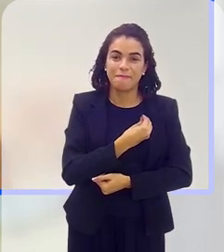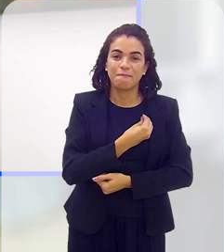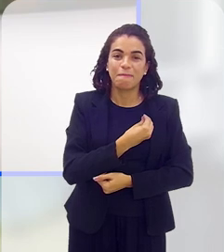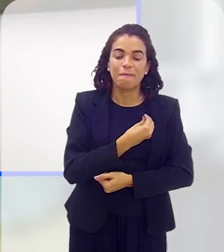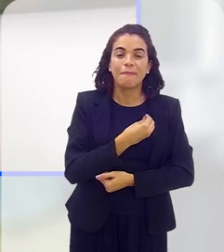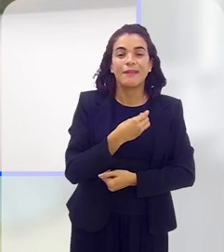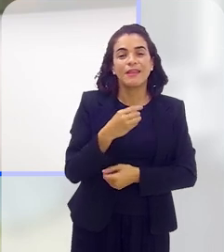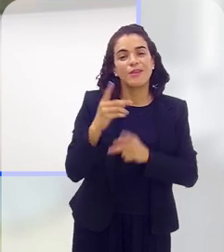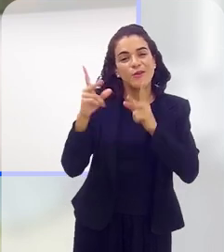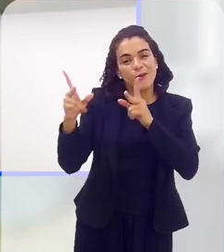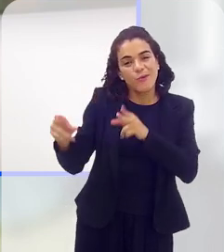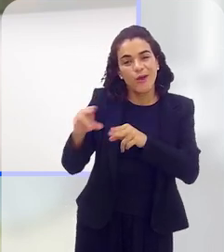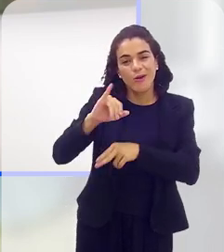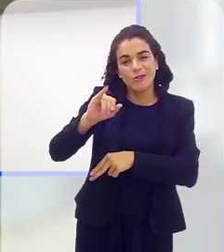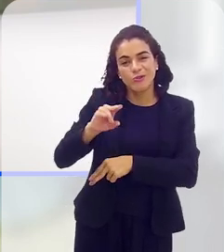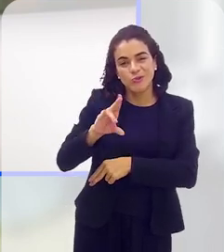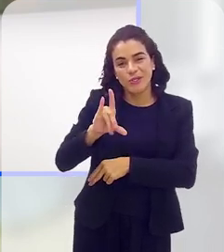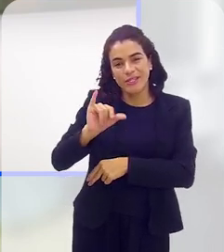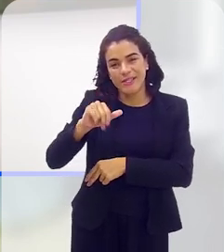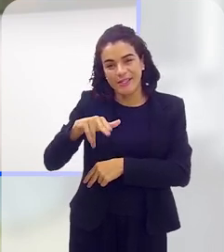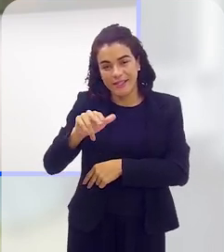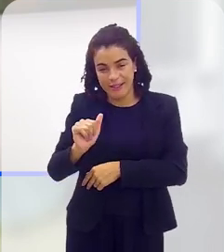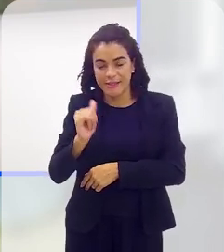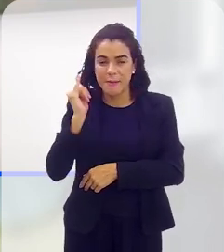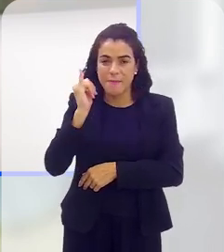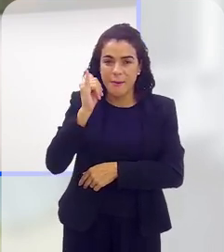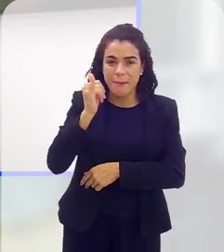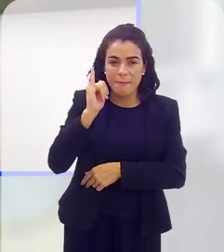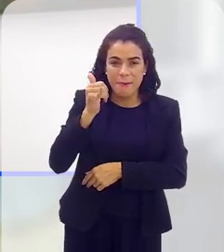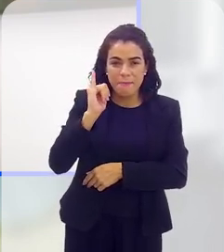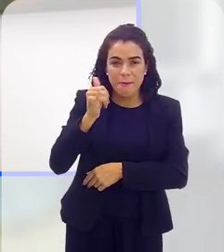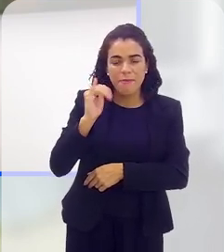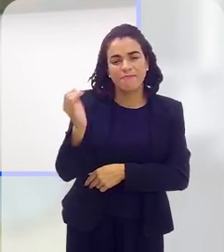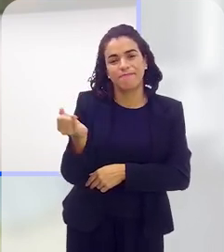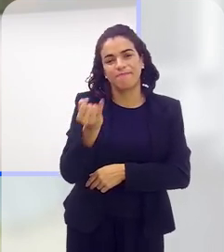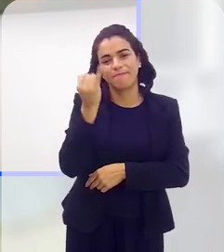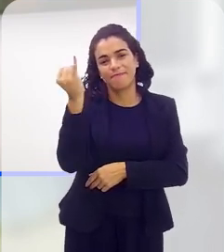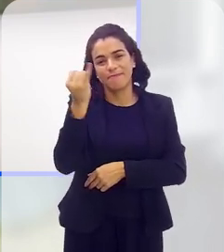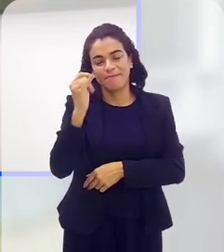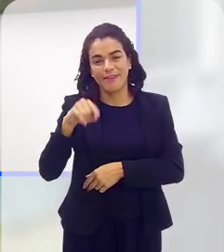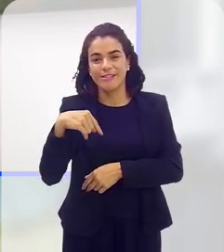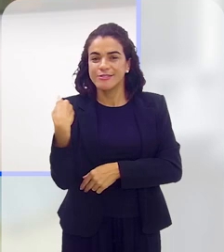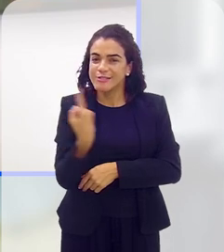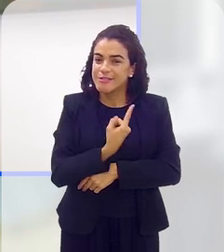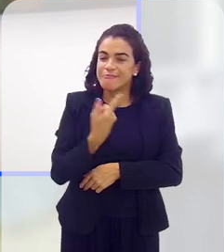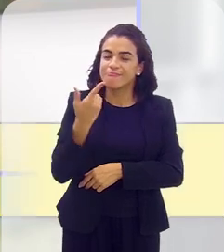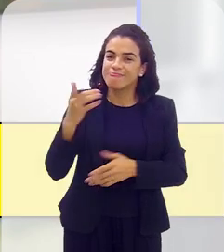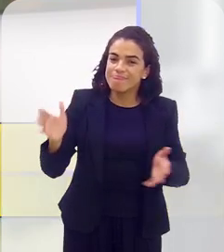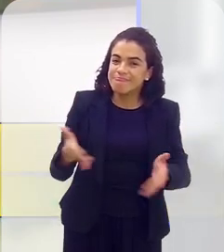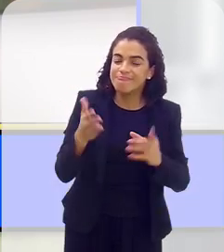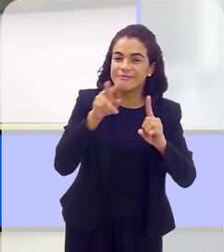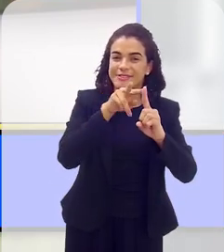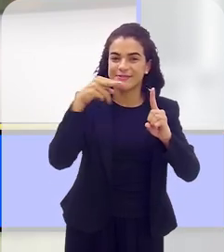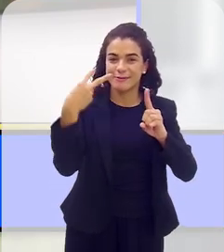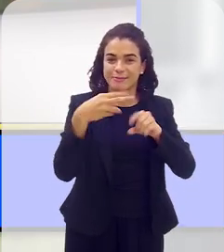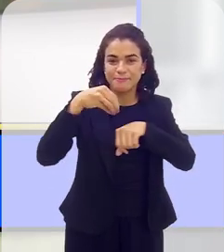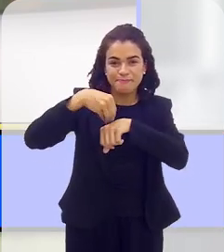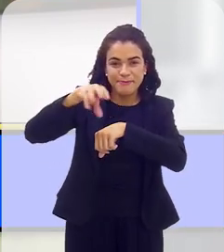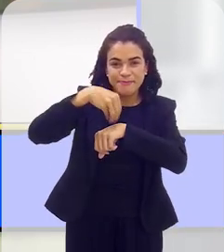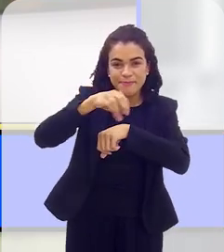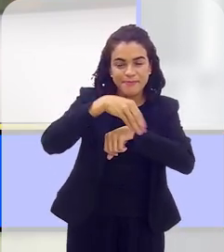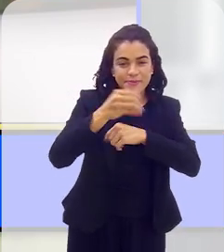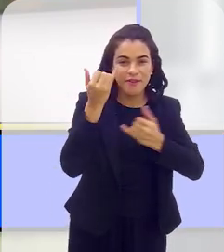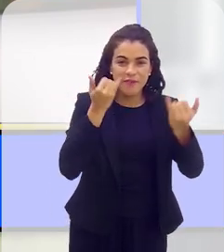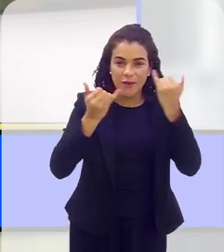como mesmo a Juliana, a Kenia, relatou, é muito importante, né, a gente ganhar essa possibilidade, passar informação